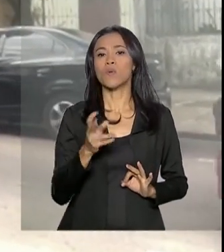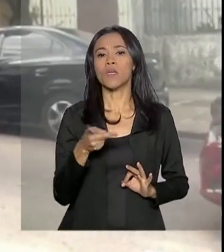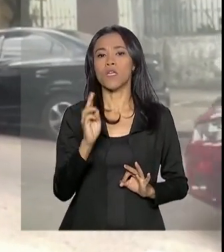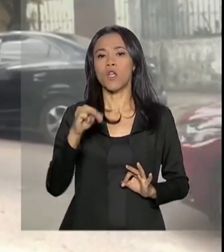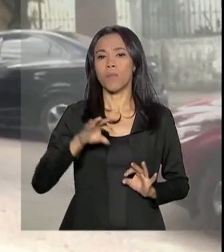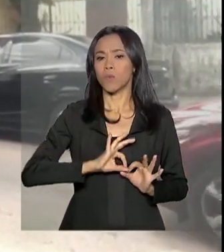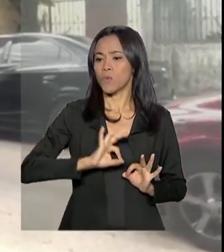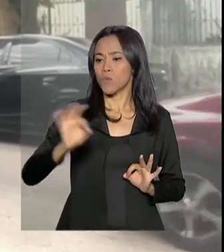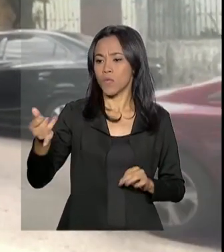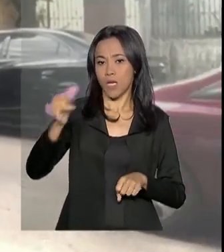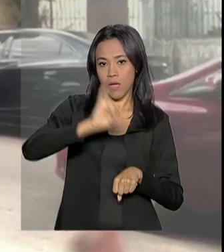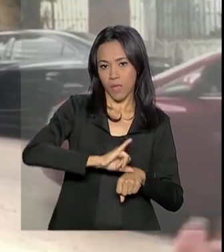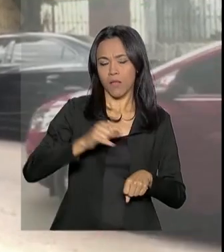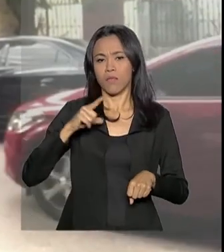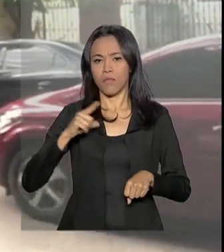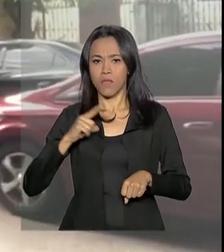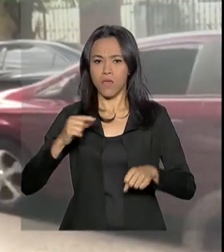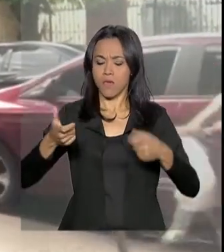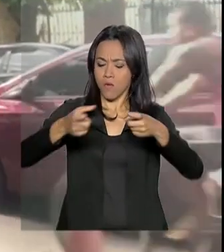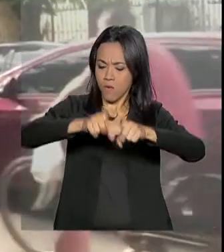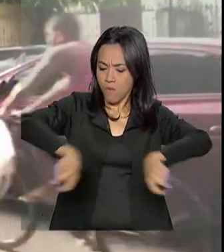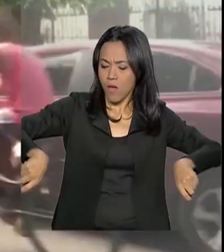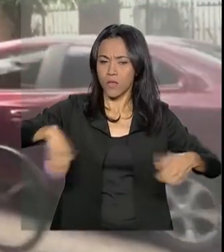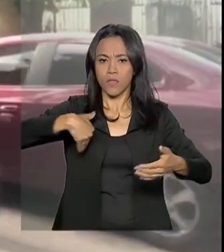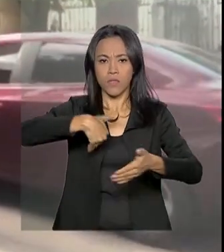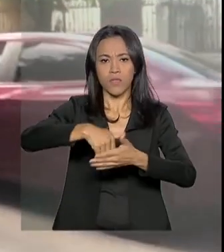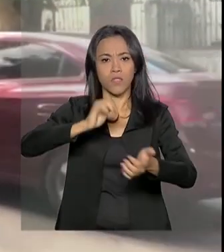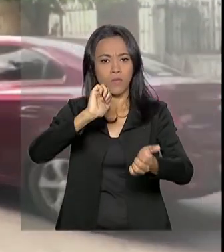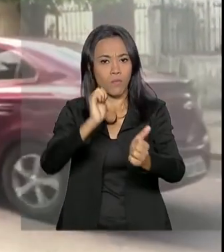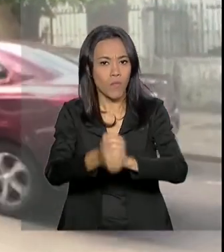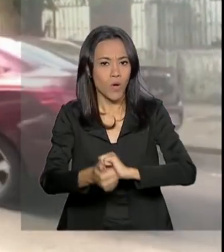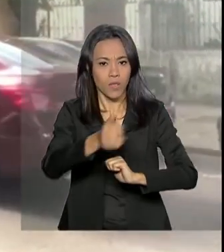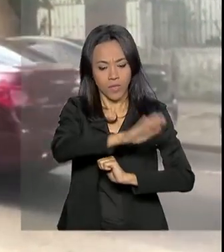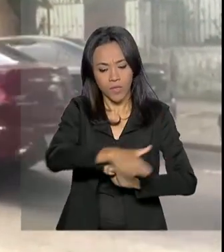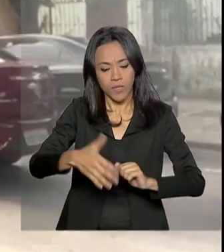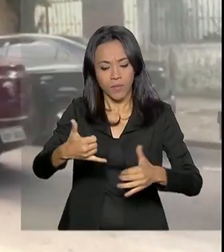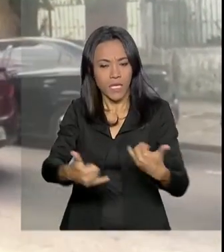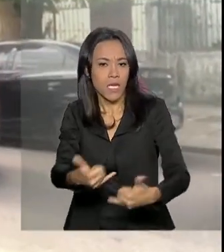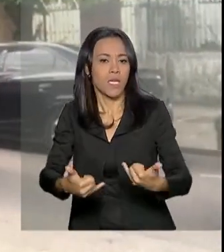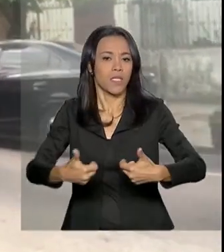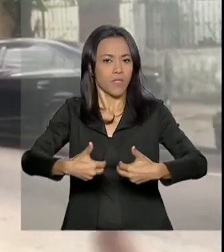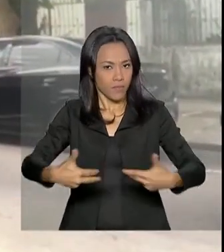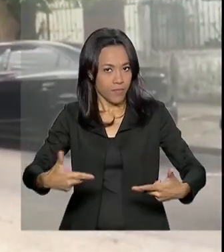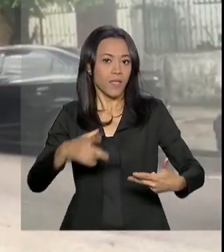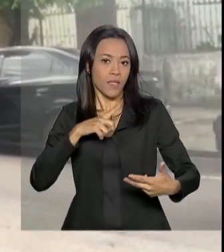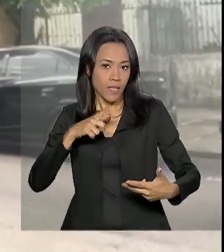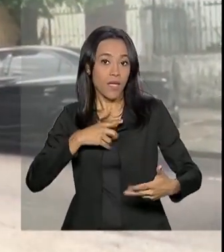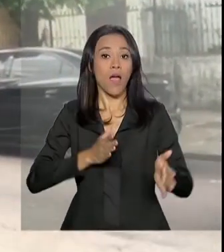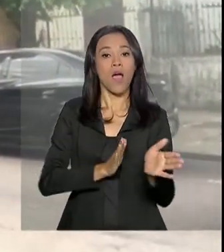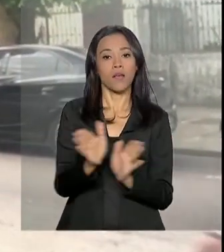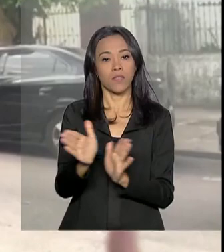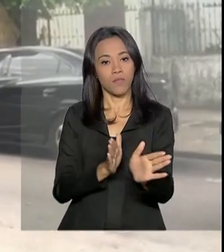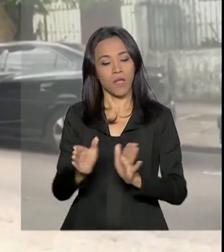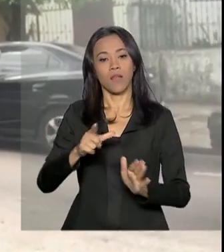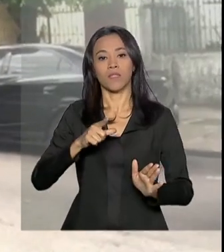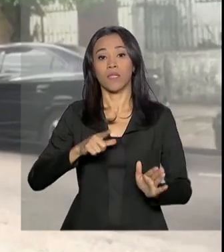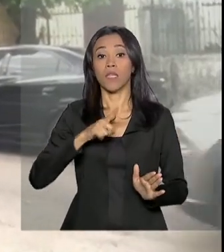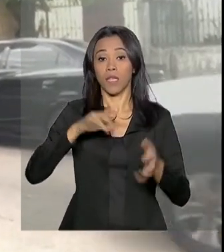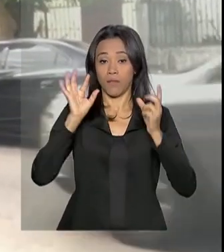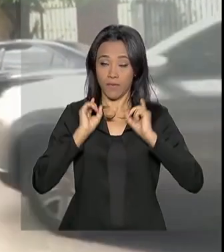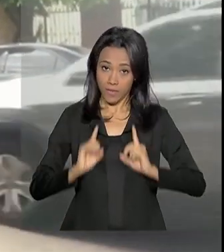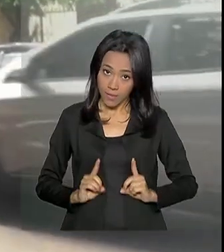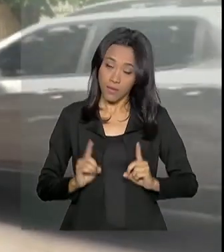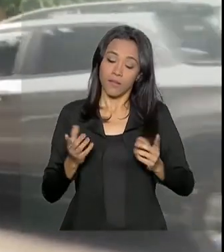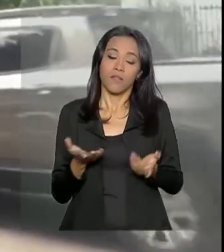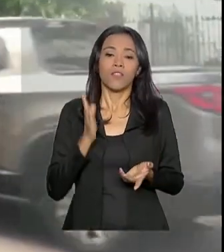conta com área de lazer, com quadras poliesportivas, também parquinhos infantis e também com acessibilidade para as pessoas com deficiência.